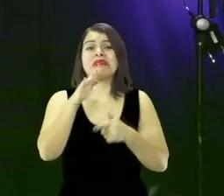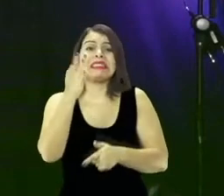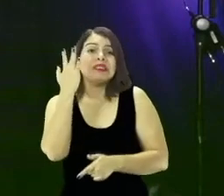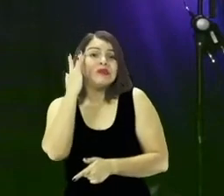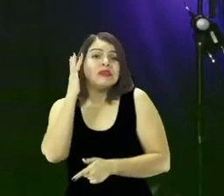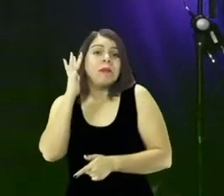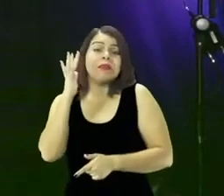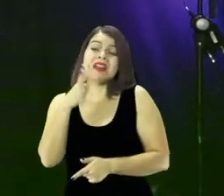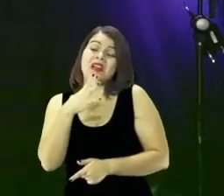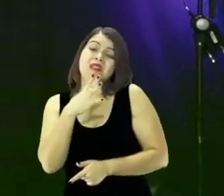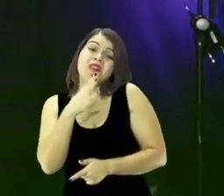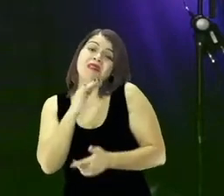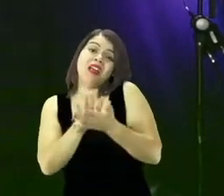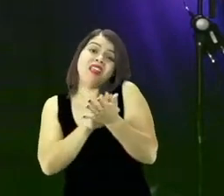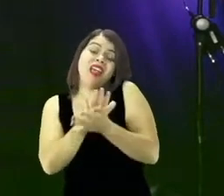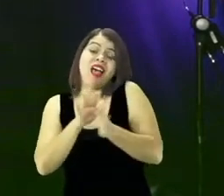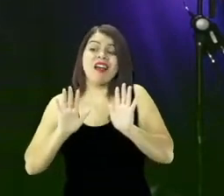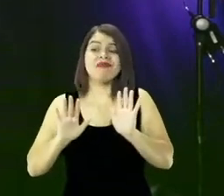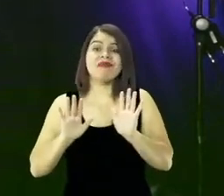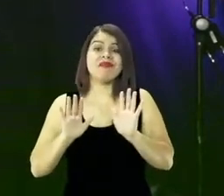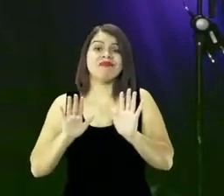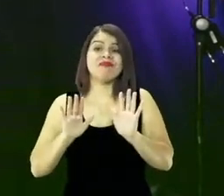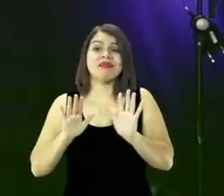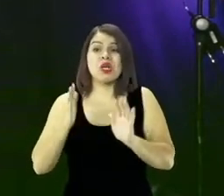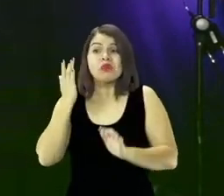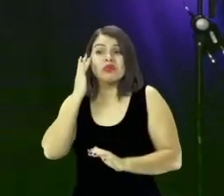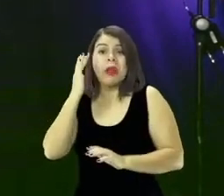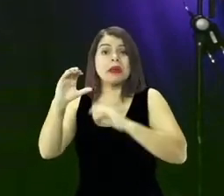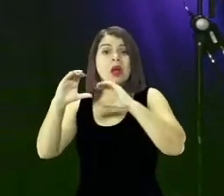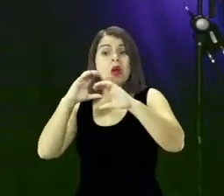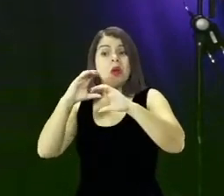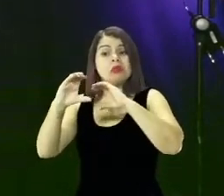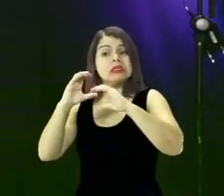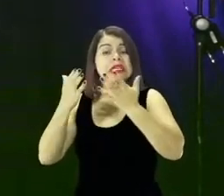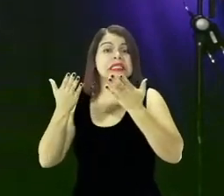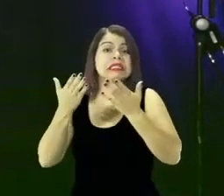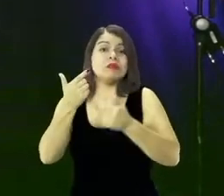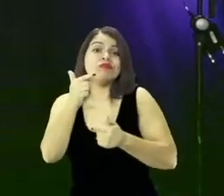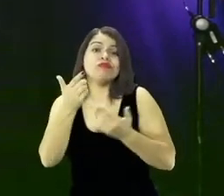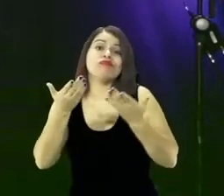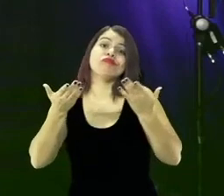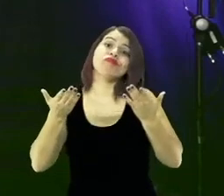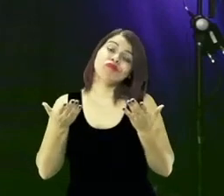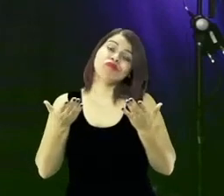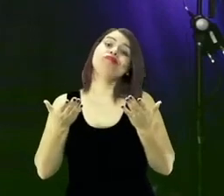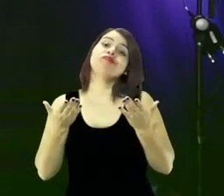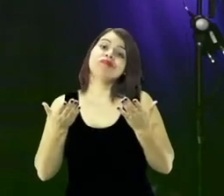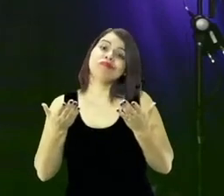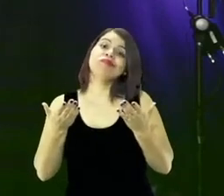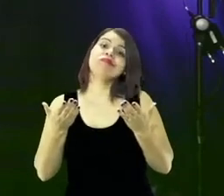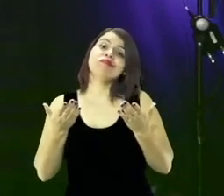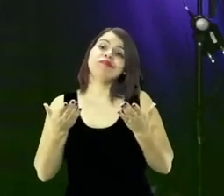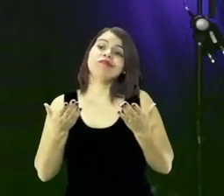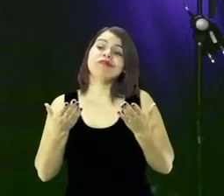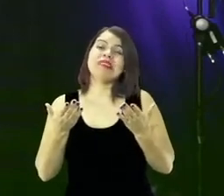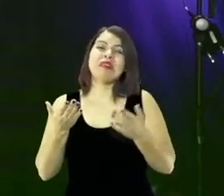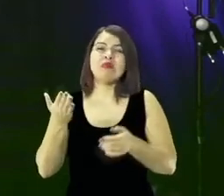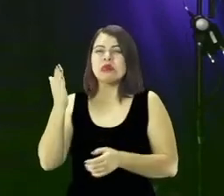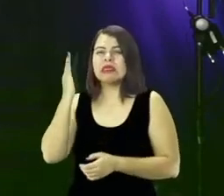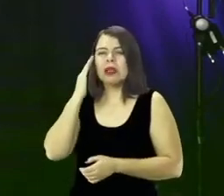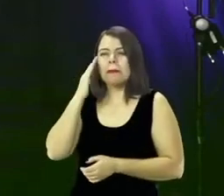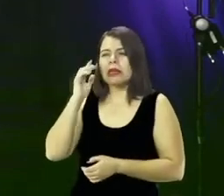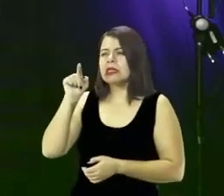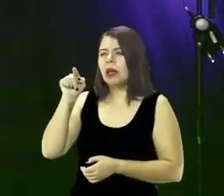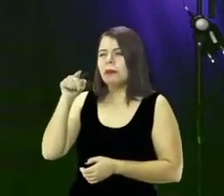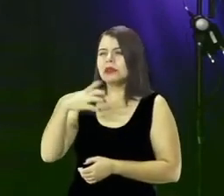Ou você não sabia como comunicar bem. Você não estava atento a como estava o humor da pessoa. Você